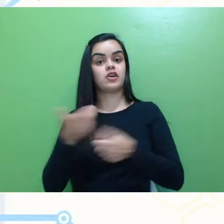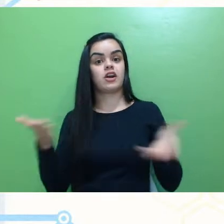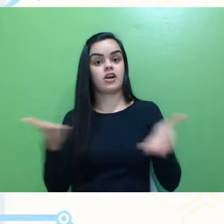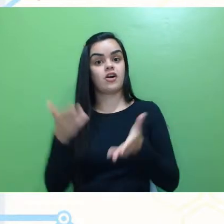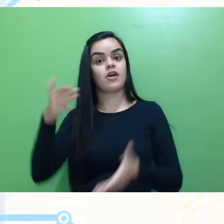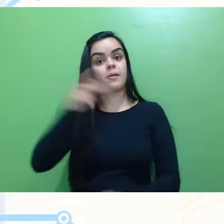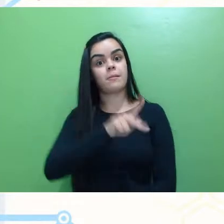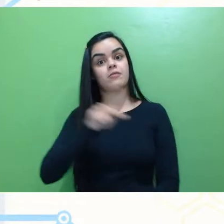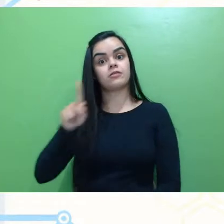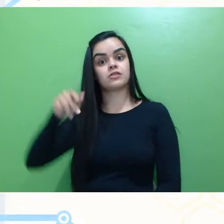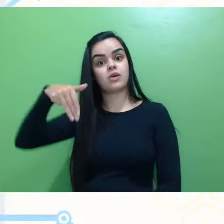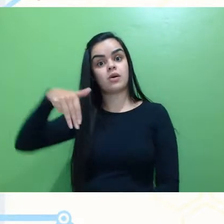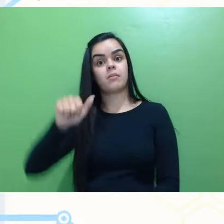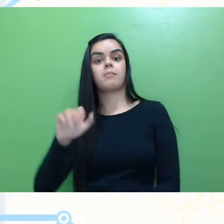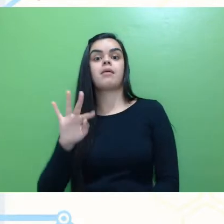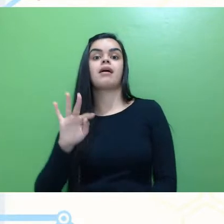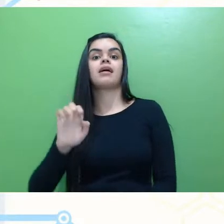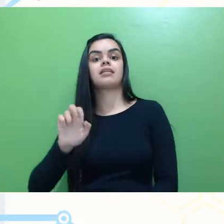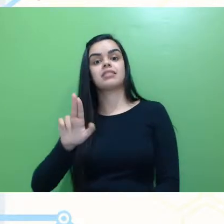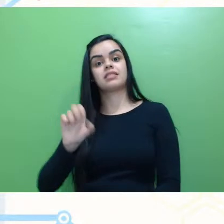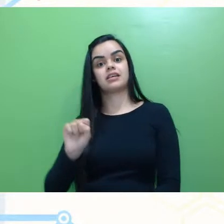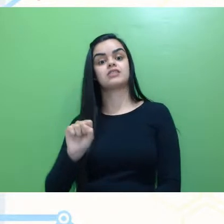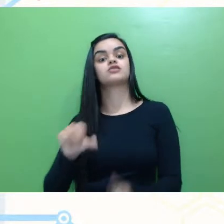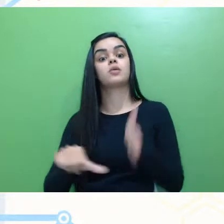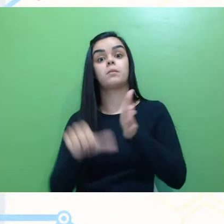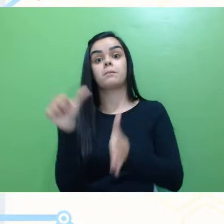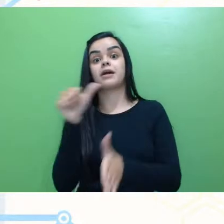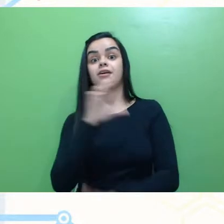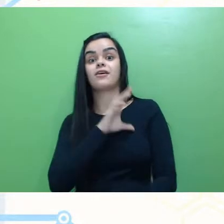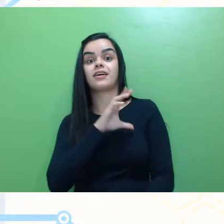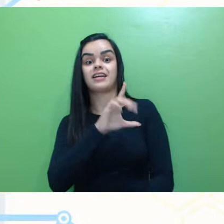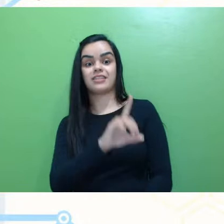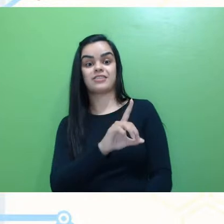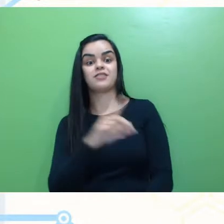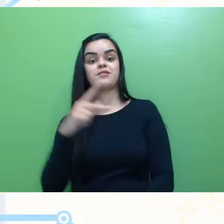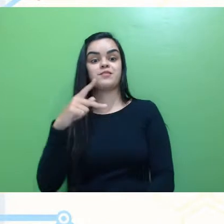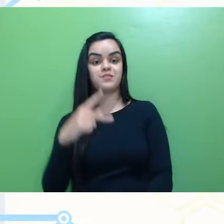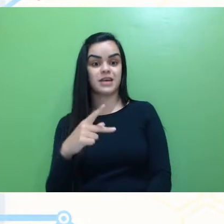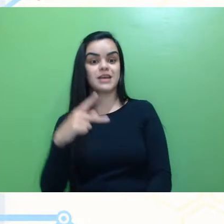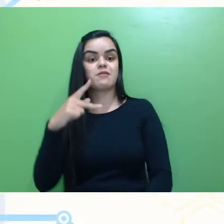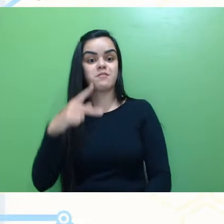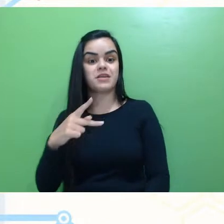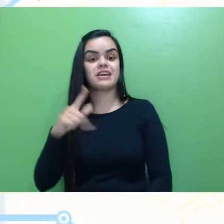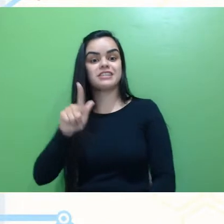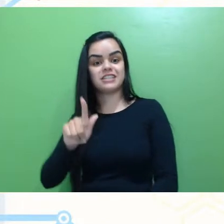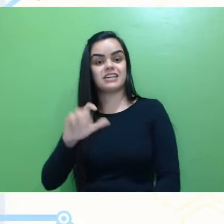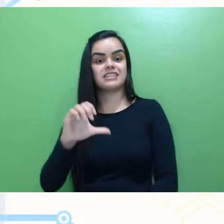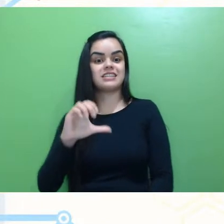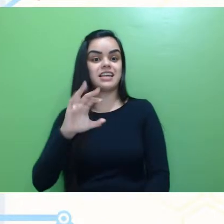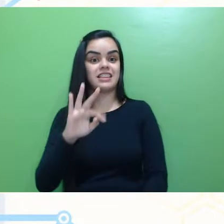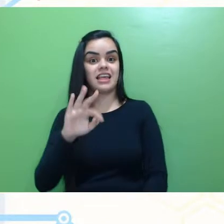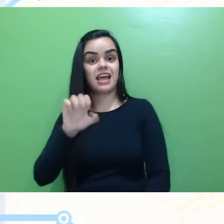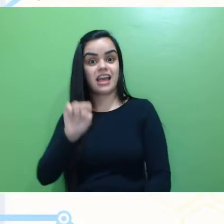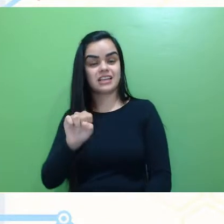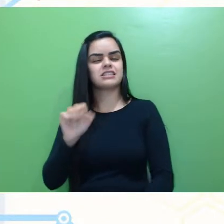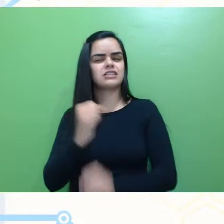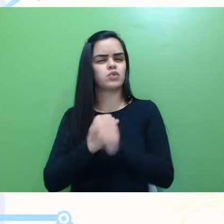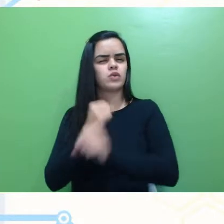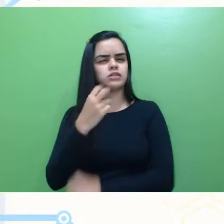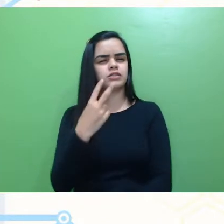professor Matheus Gomes, que foi o primeiro coordenador do PPG-CTS, ainda em 2017.